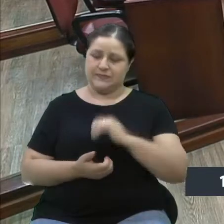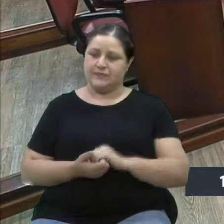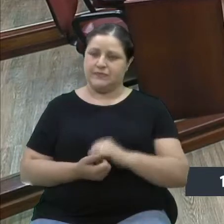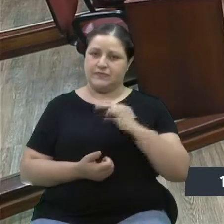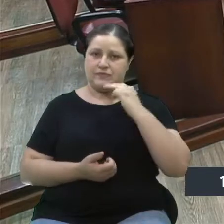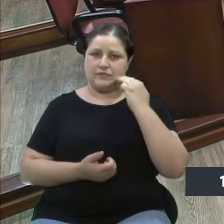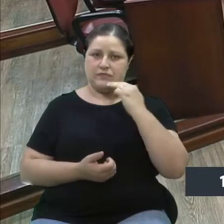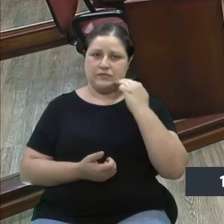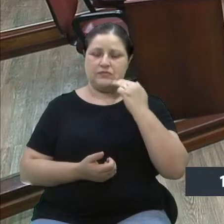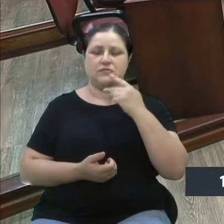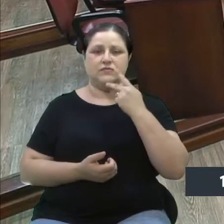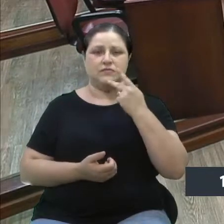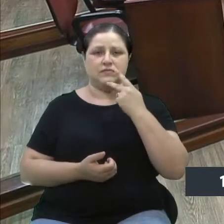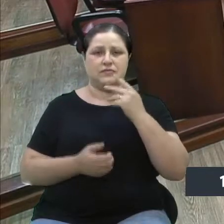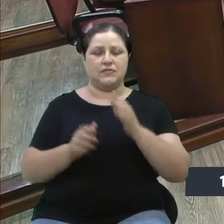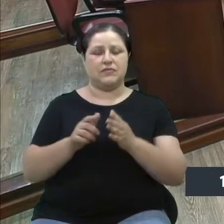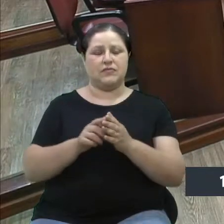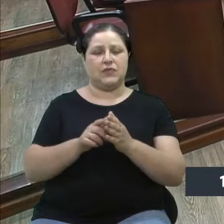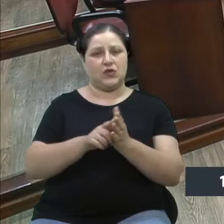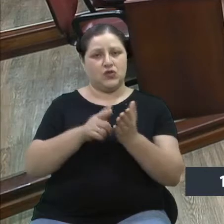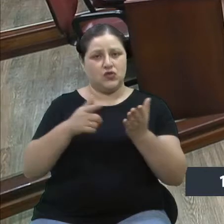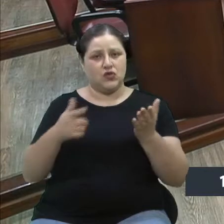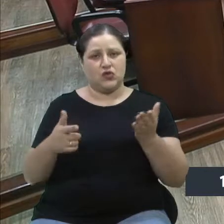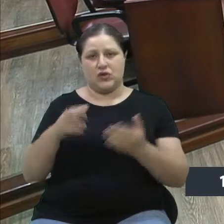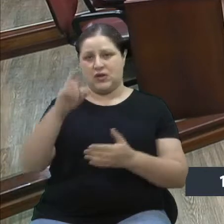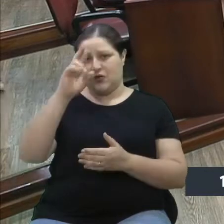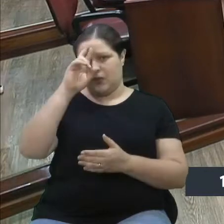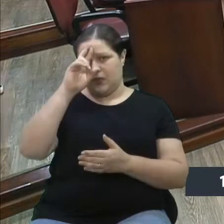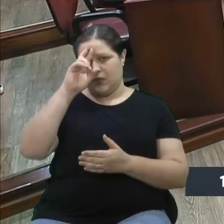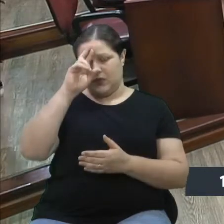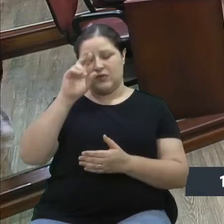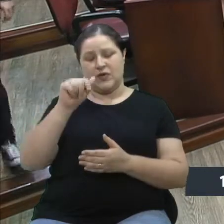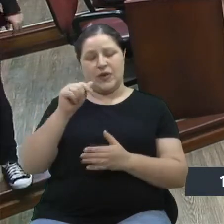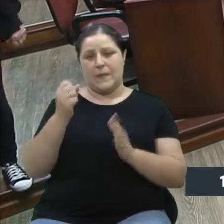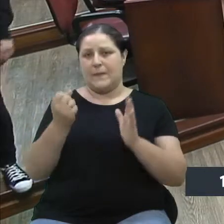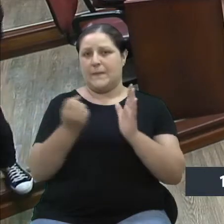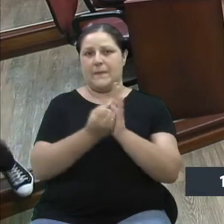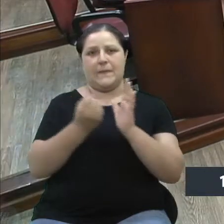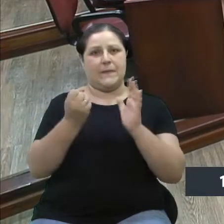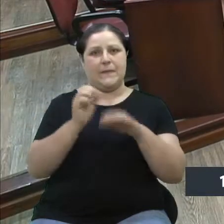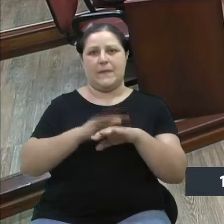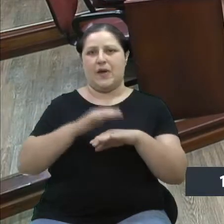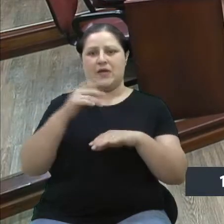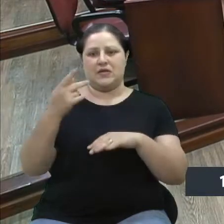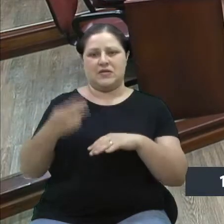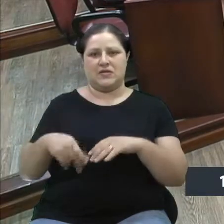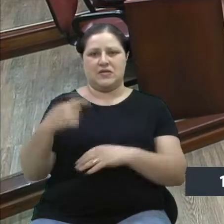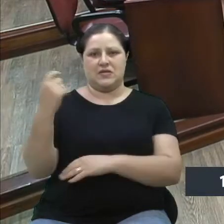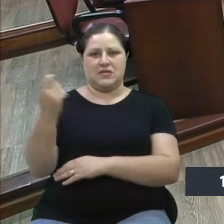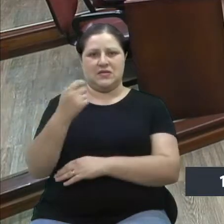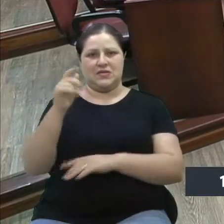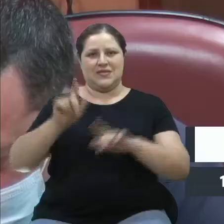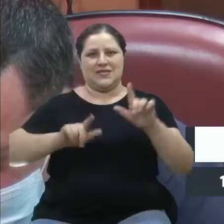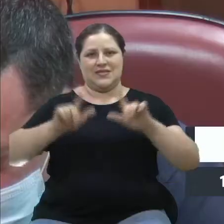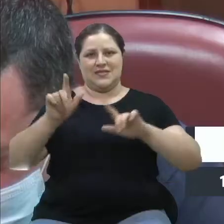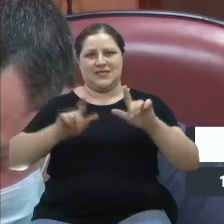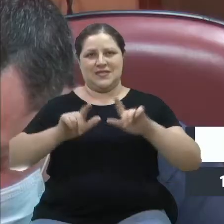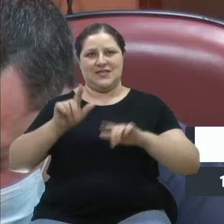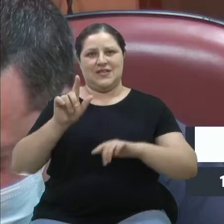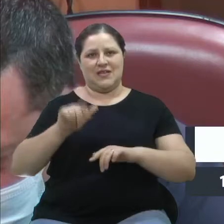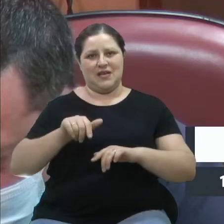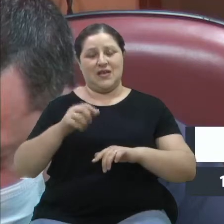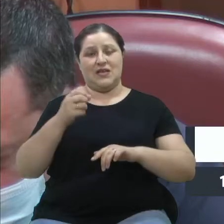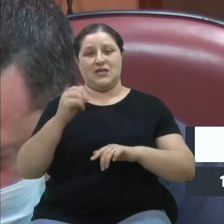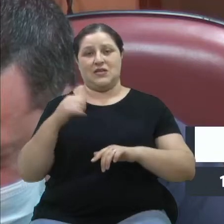que o Jornal do Almoço, um dos programas, se não o programa mais marcante da televisão no estado do Rio Grande do Sul, se